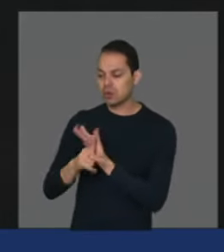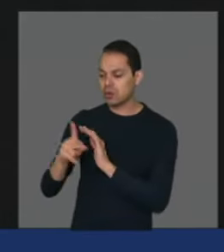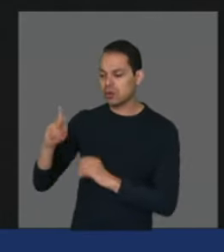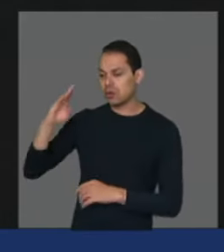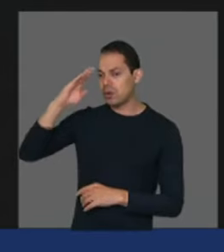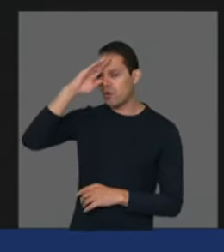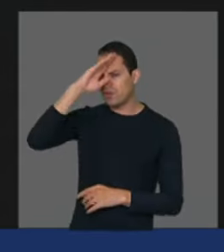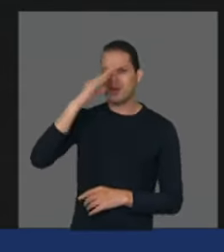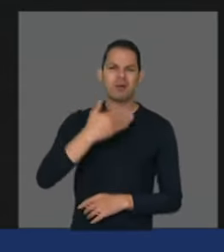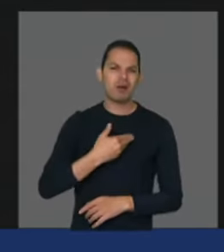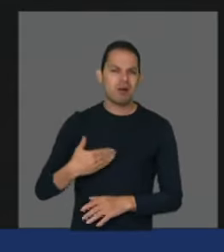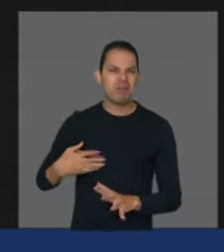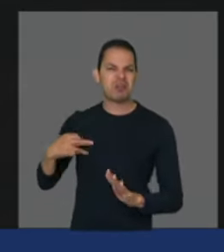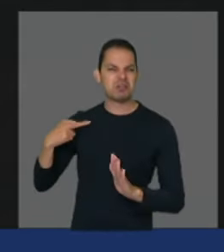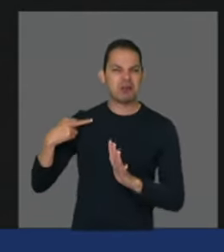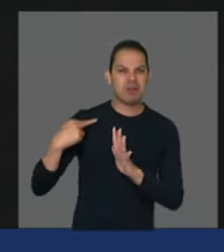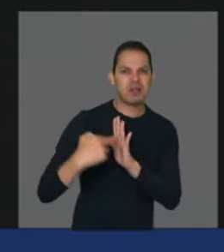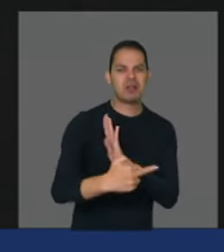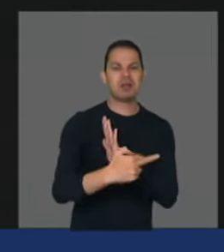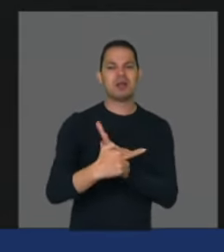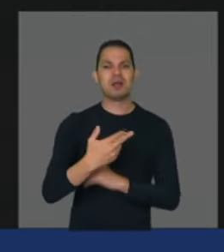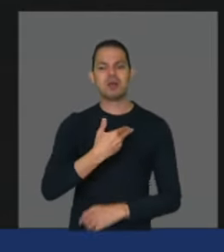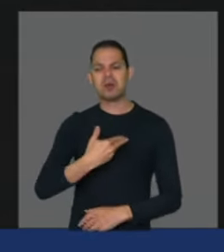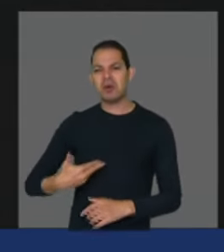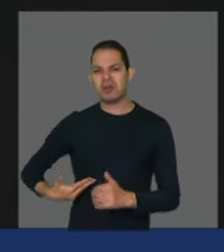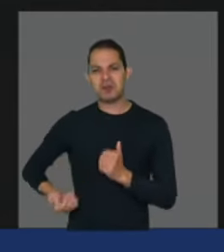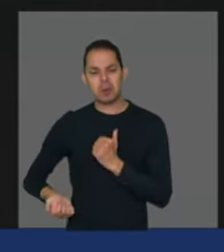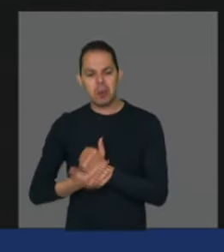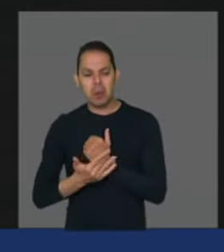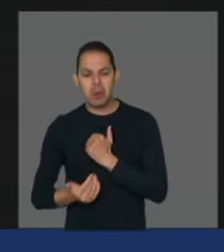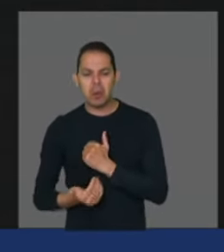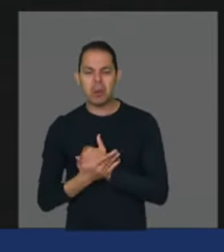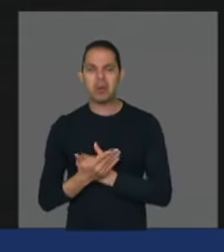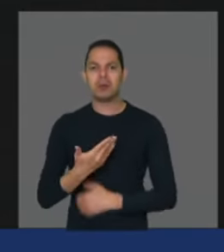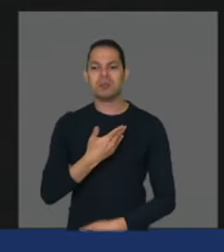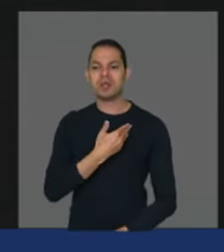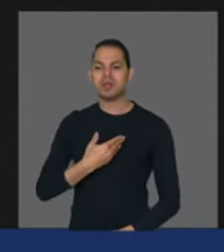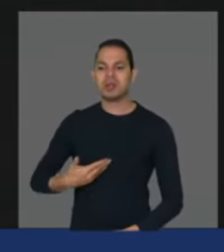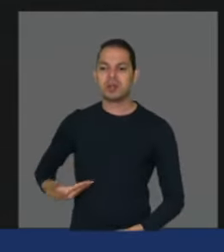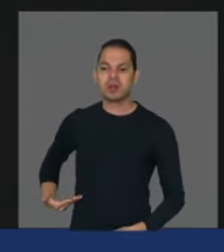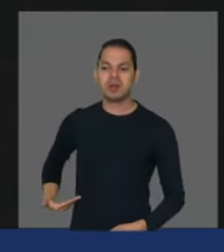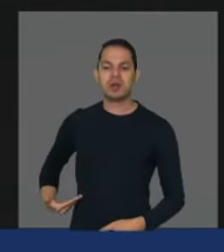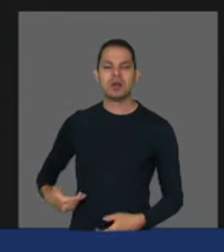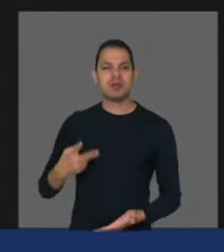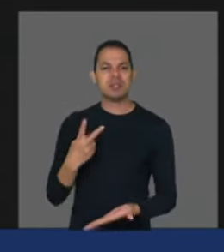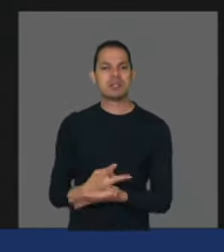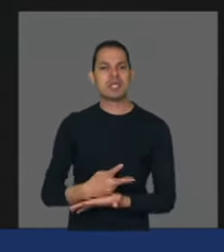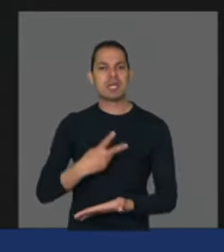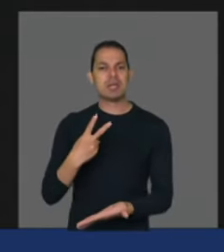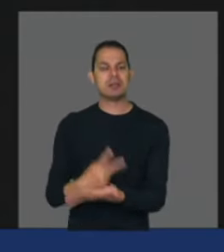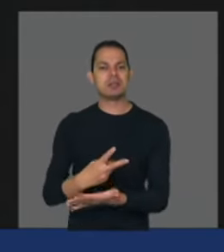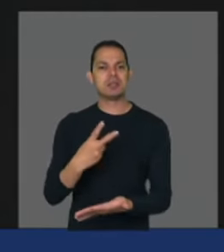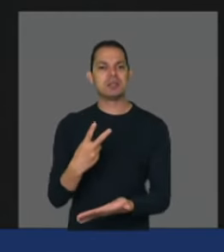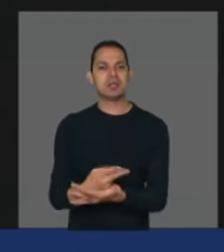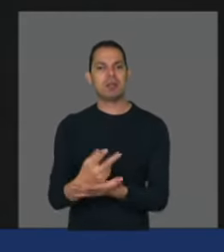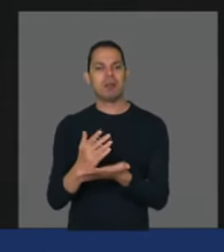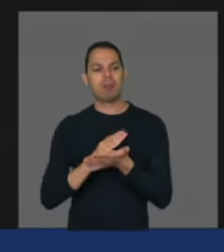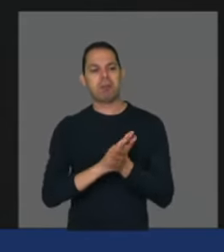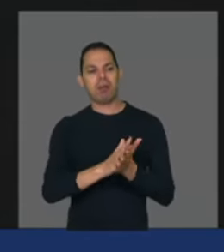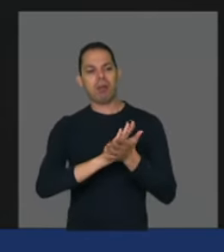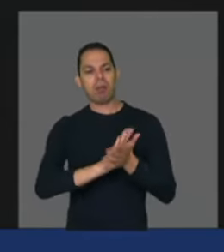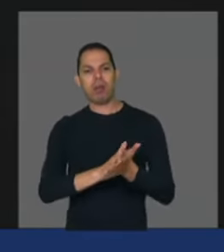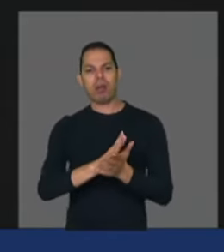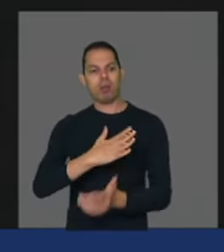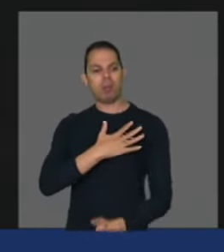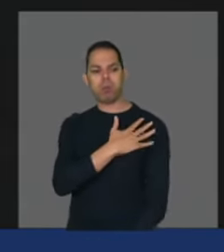genocida que é um governo corrupto que é um governo que flerta toda hora com os ditadores eu